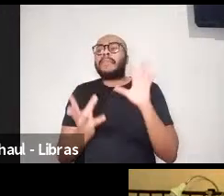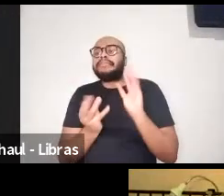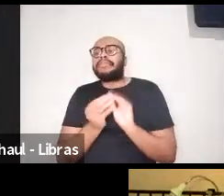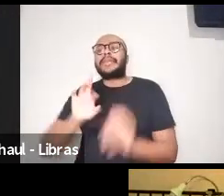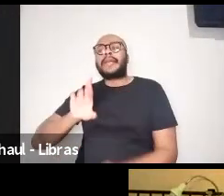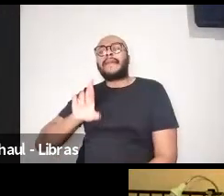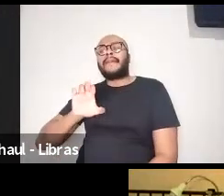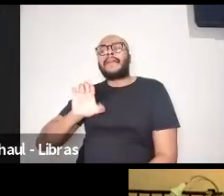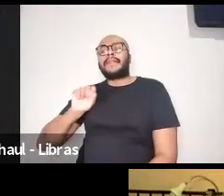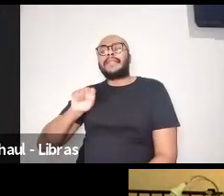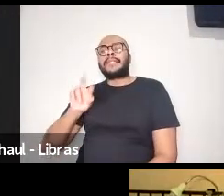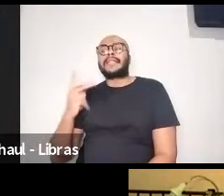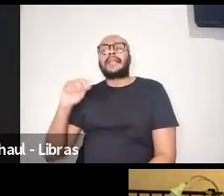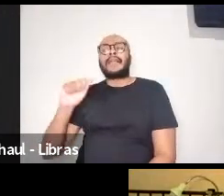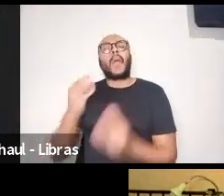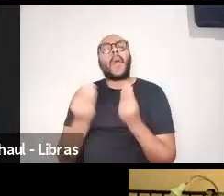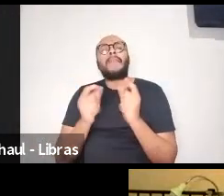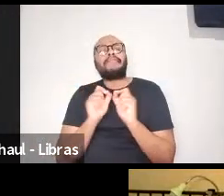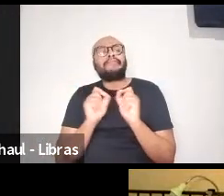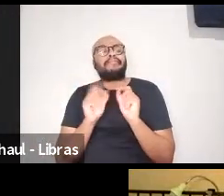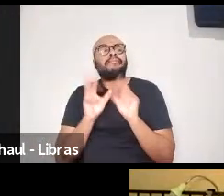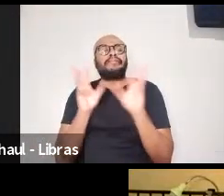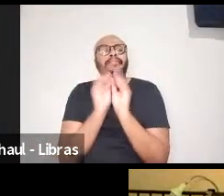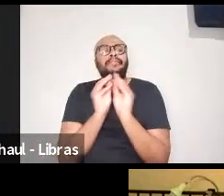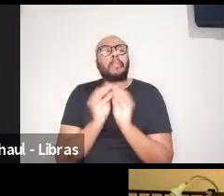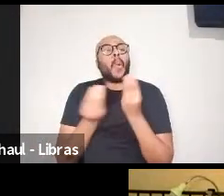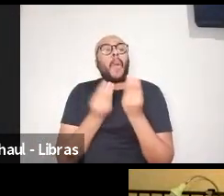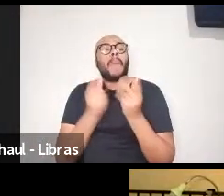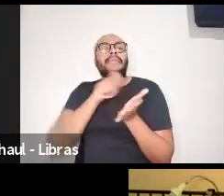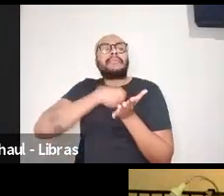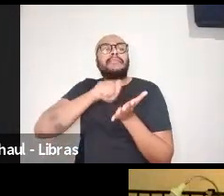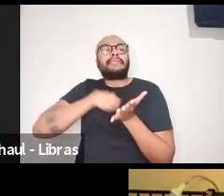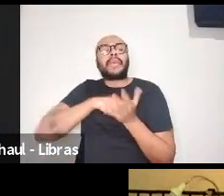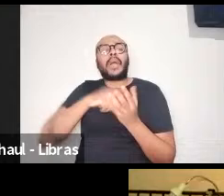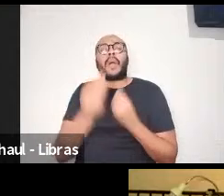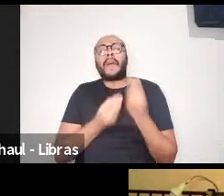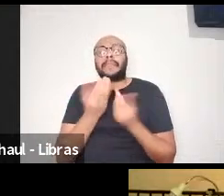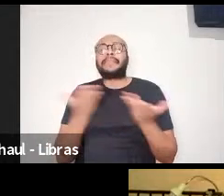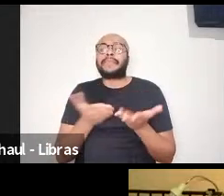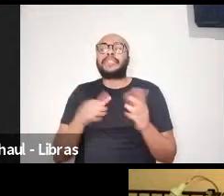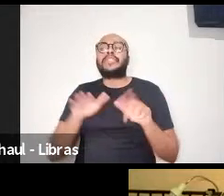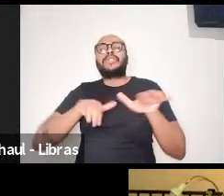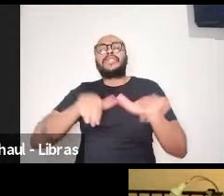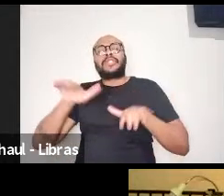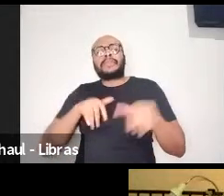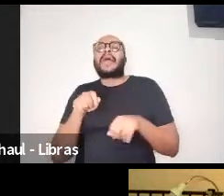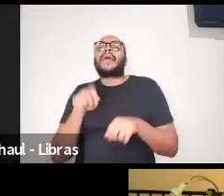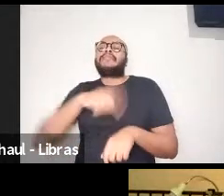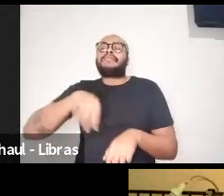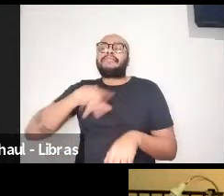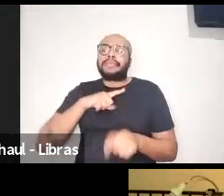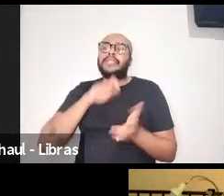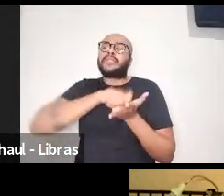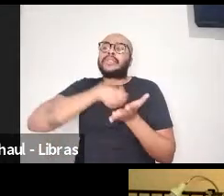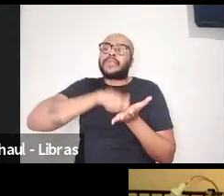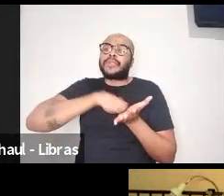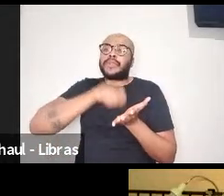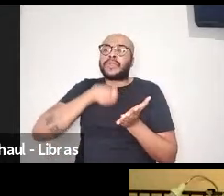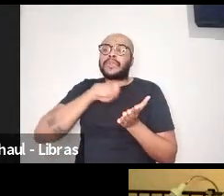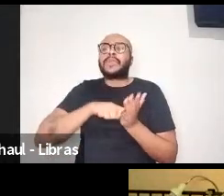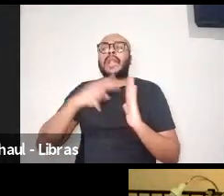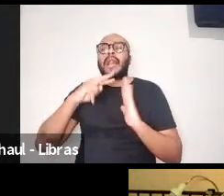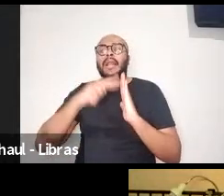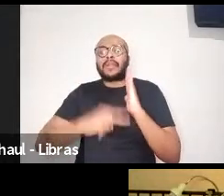qualificação coletiva, né, de autores, leitores, debatedores de resenhas.